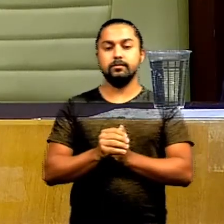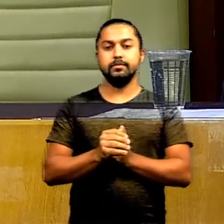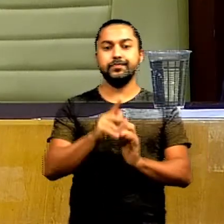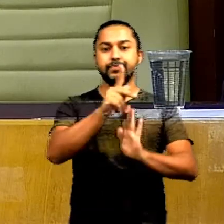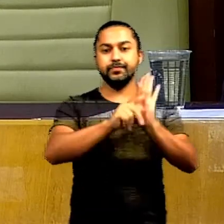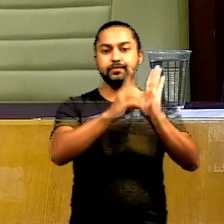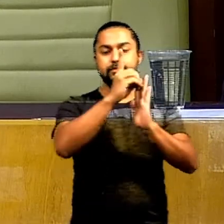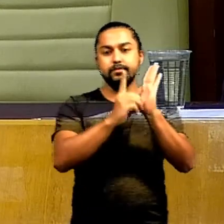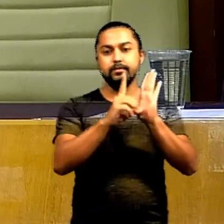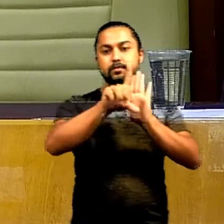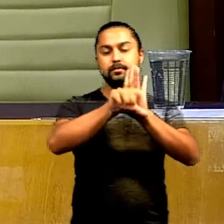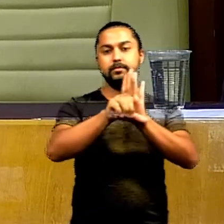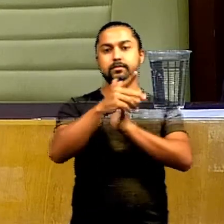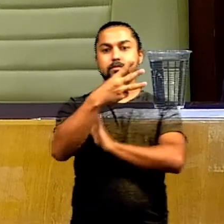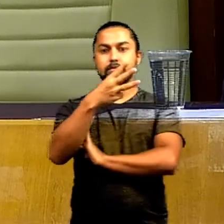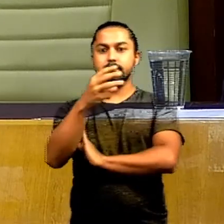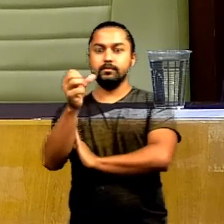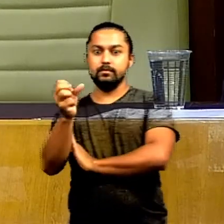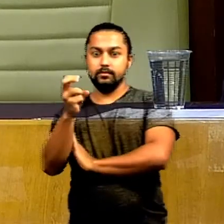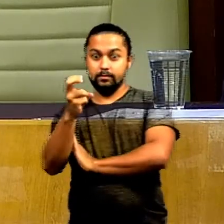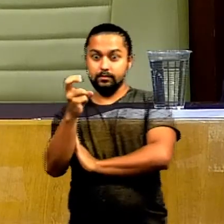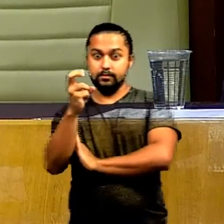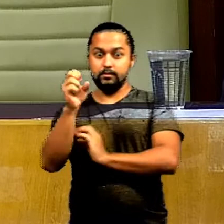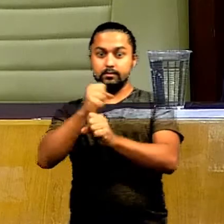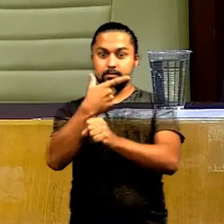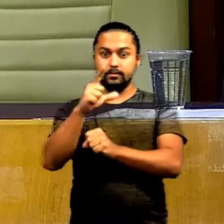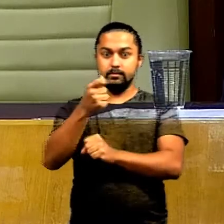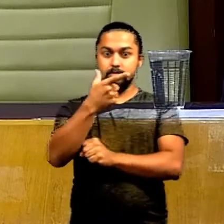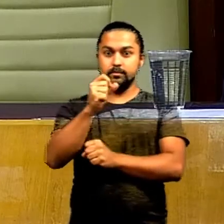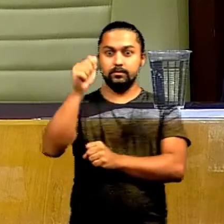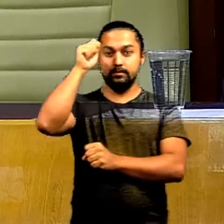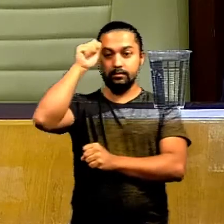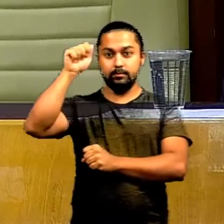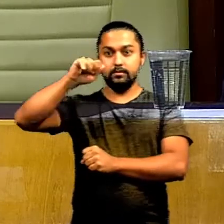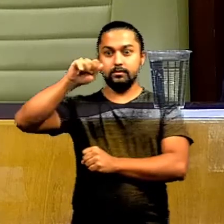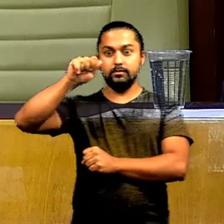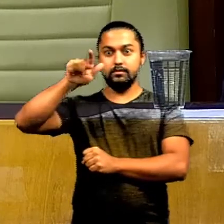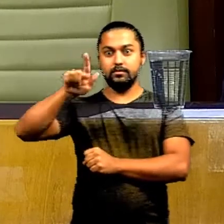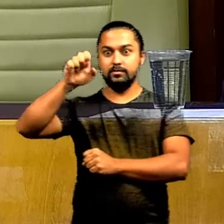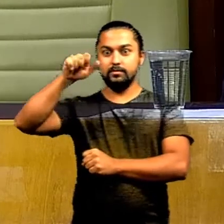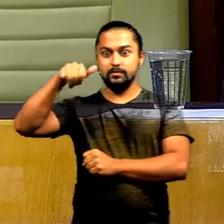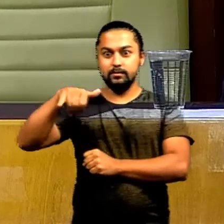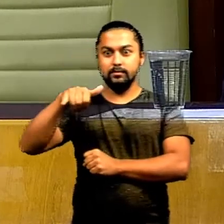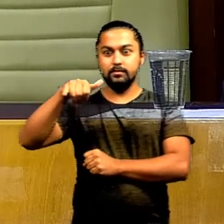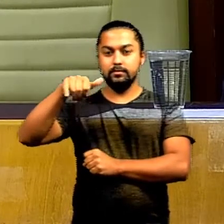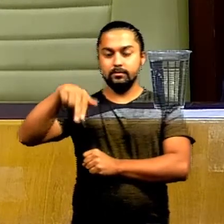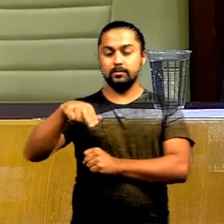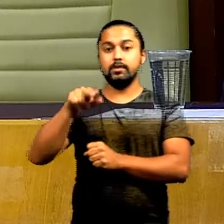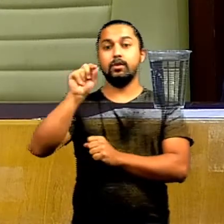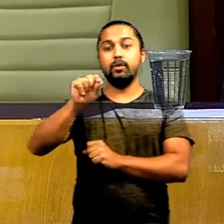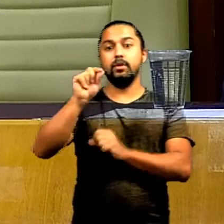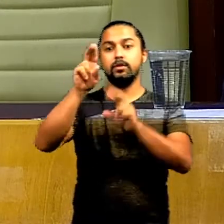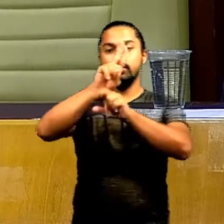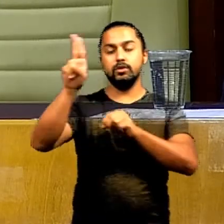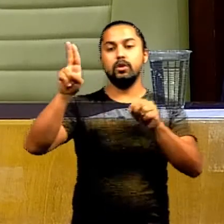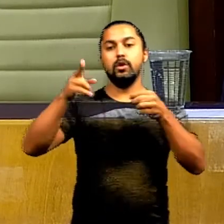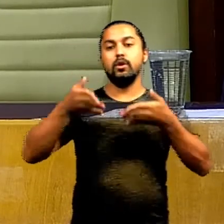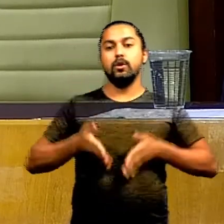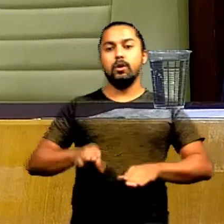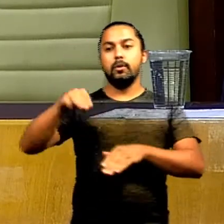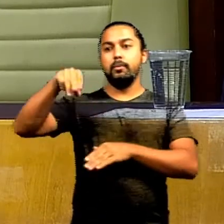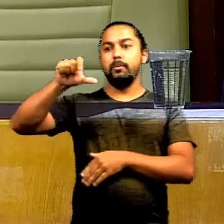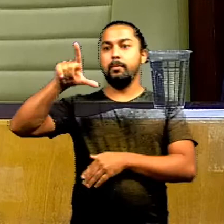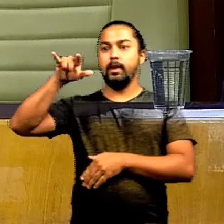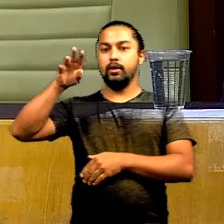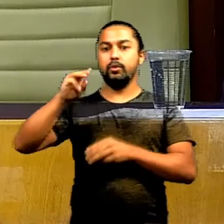O projeto de decreto legislativo 35 de 2020, de autoria do vereador Dr. Jean, concede título honorífico de cidadão goianiense a